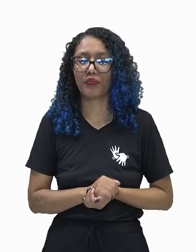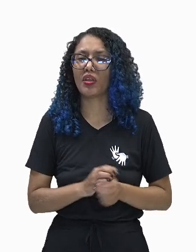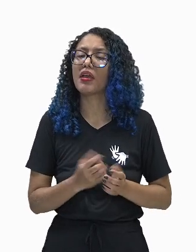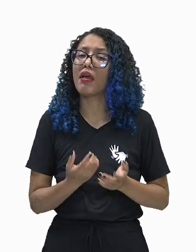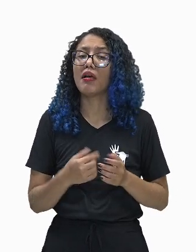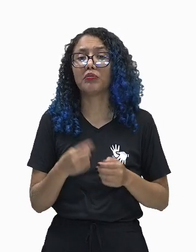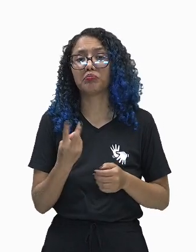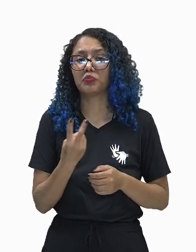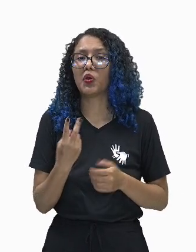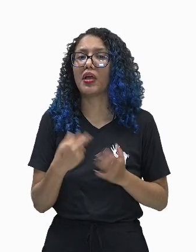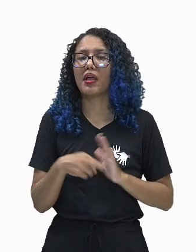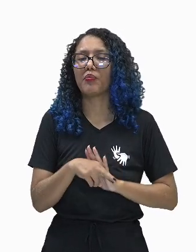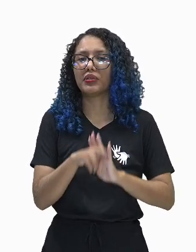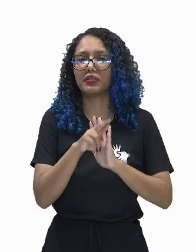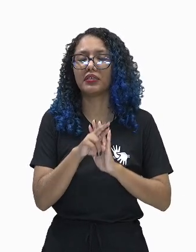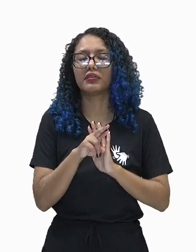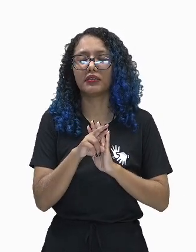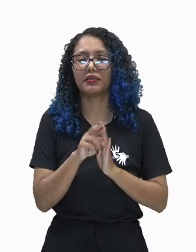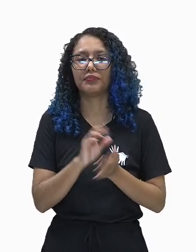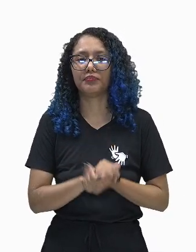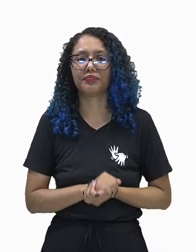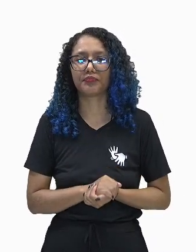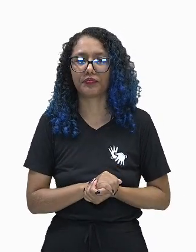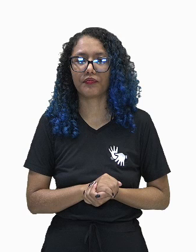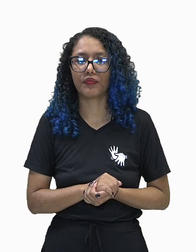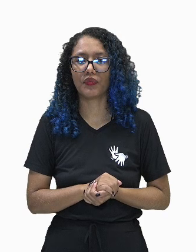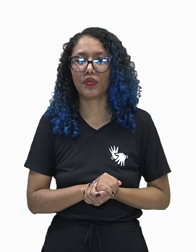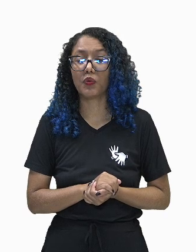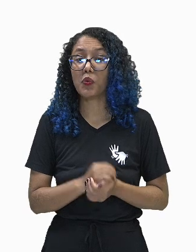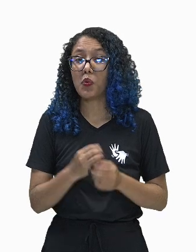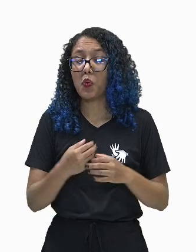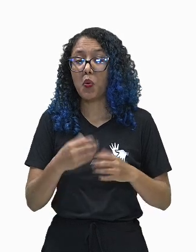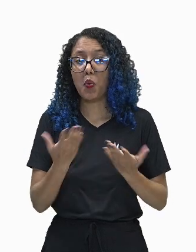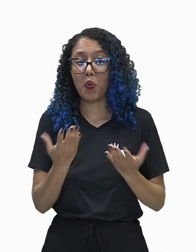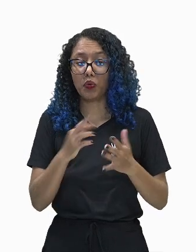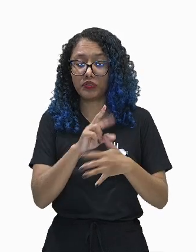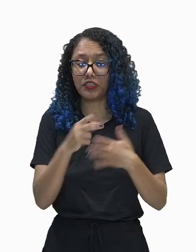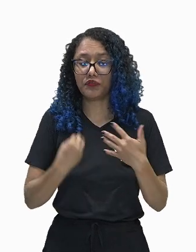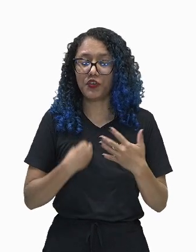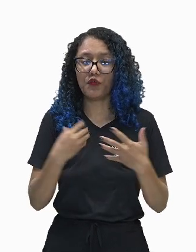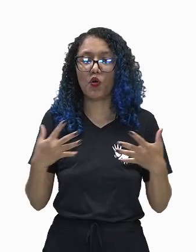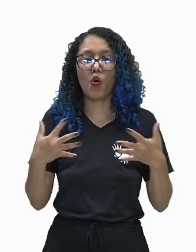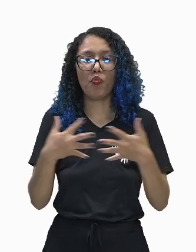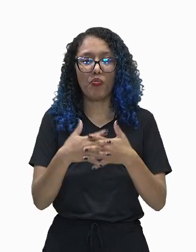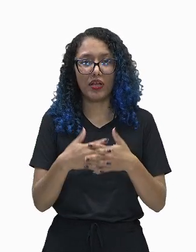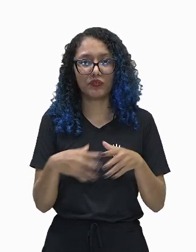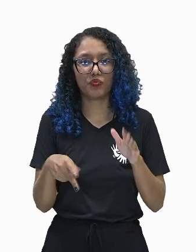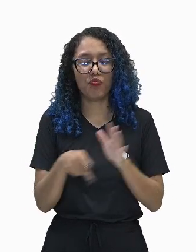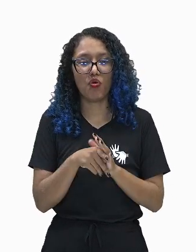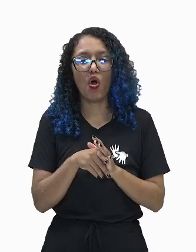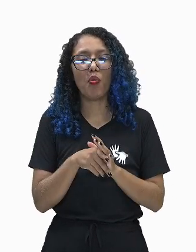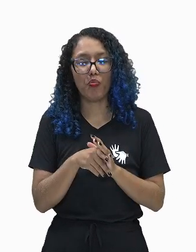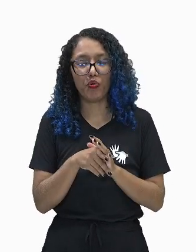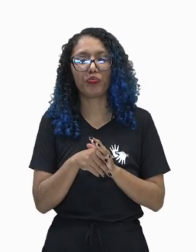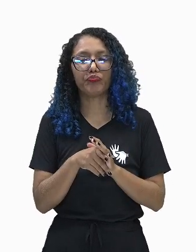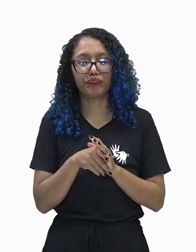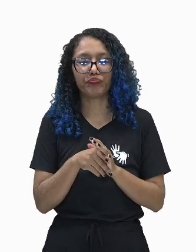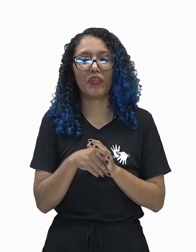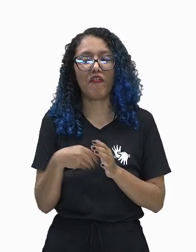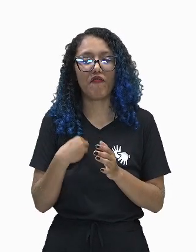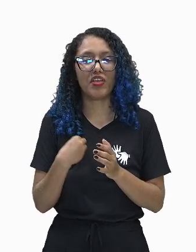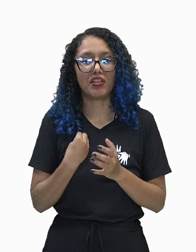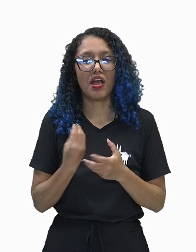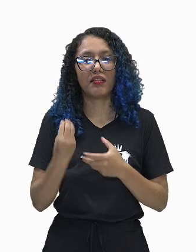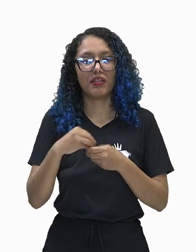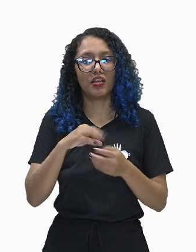dos reinos dos indivíduos, considerando a diversidade de indivíduos no planeta.